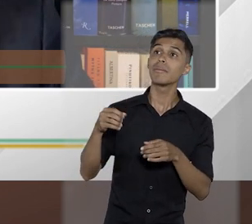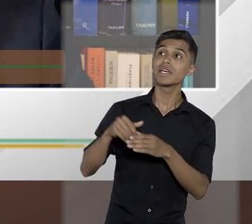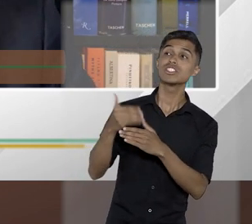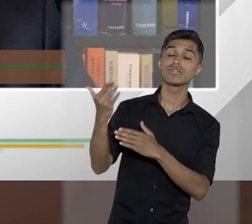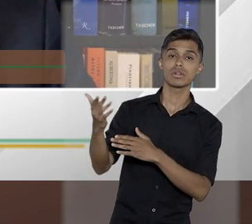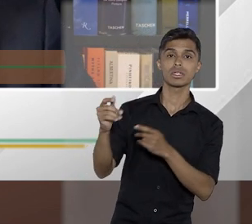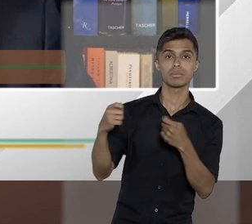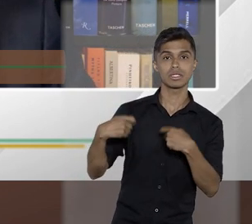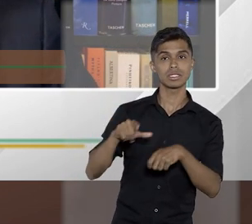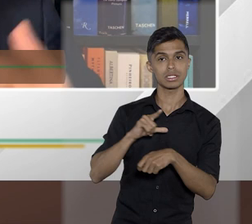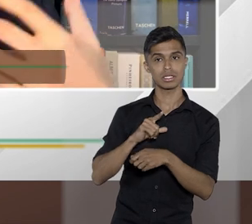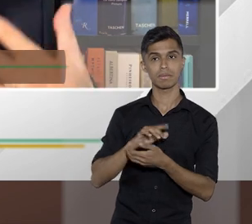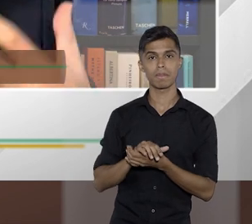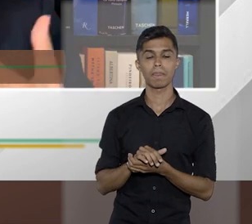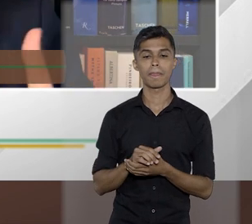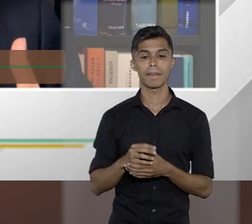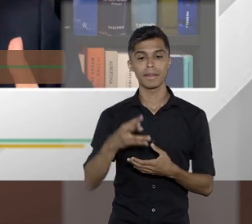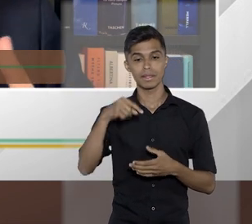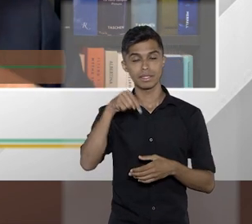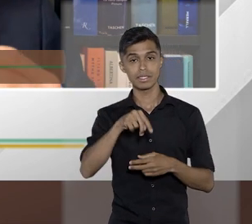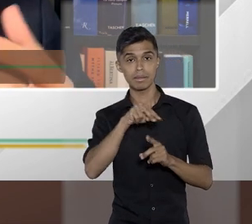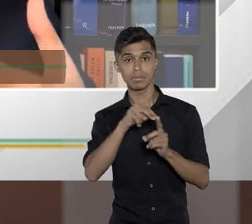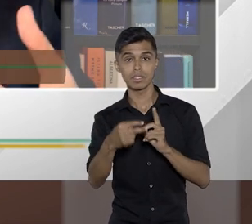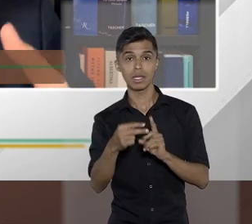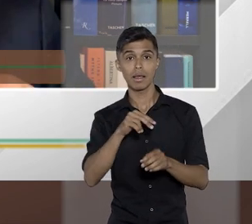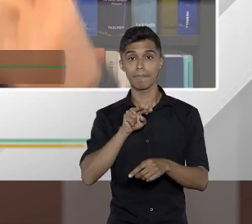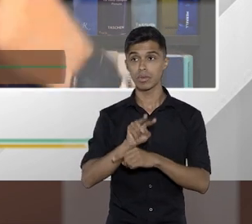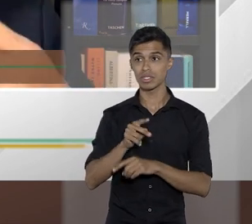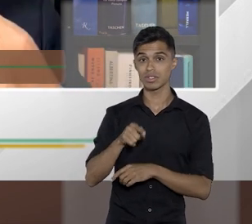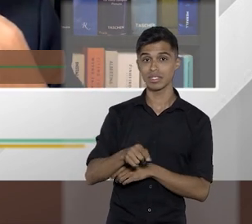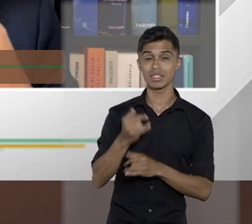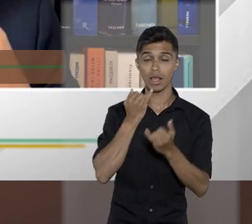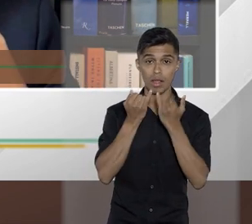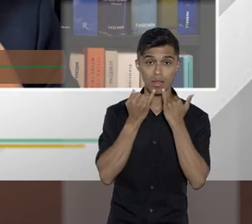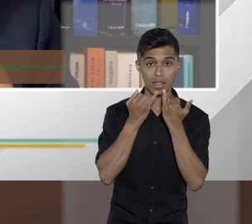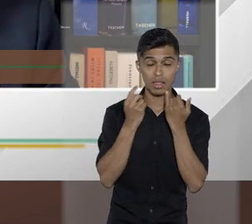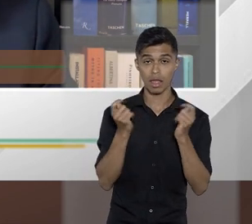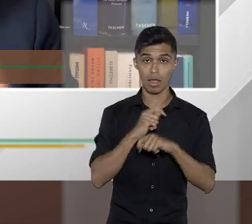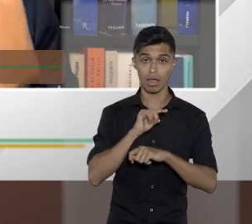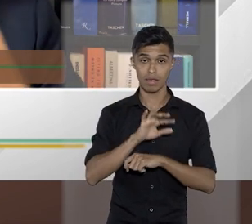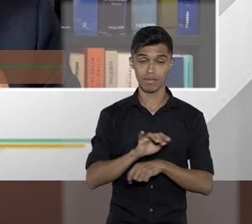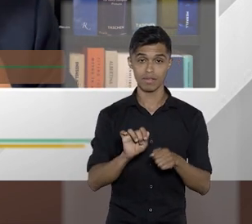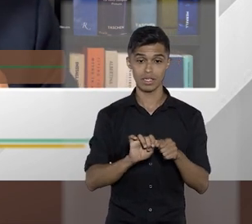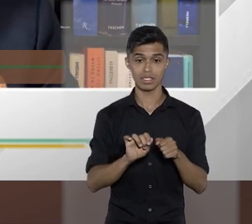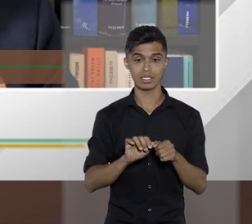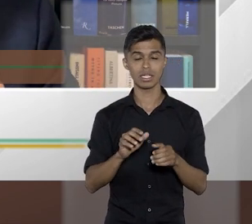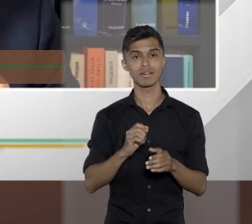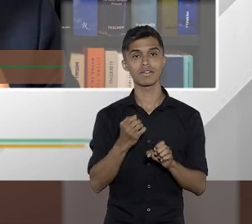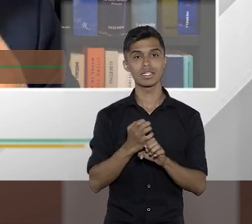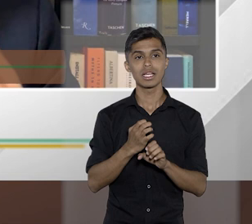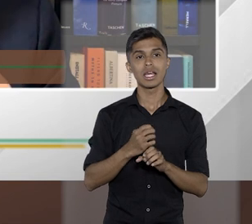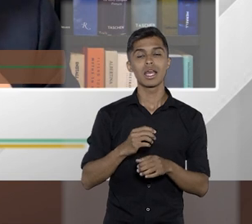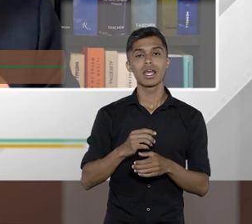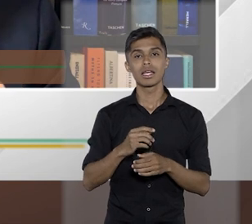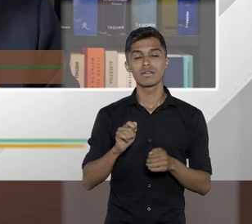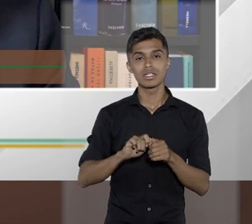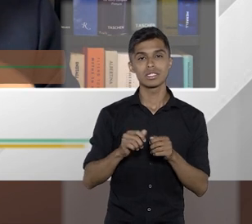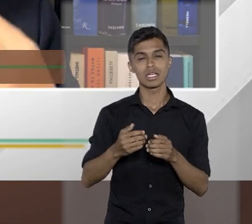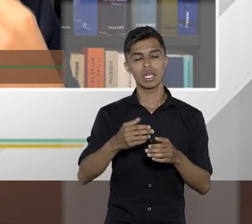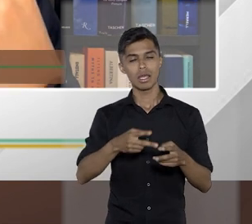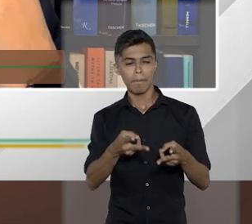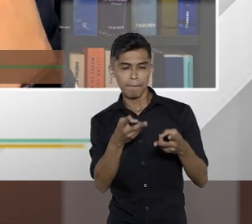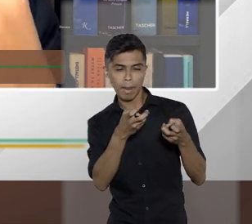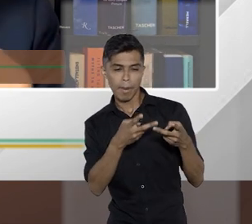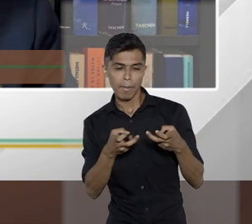então dentro dessa perspectiva a proteção desses dados e essa possibilidade como eu disse de engenharia reversa dos